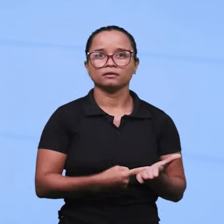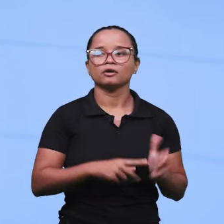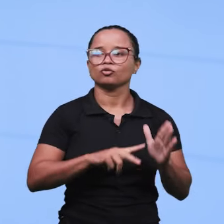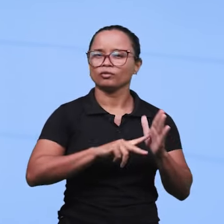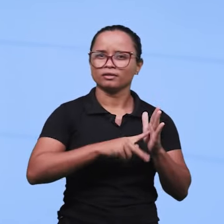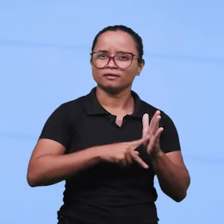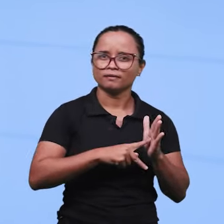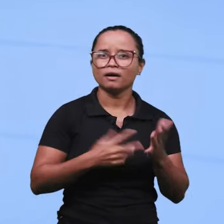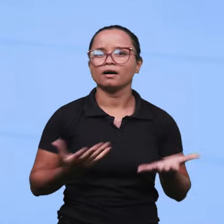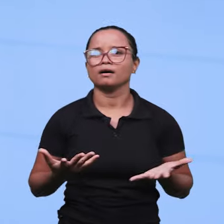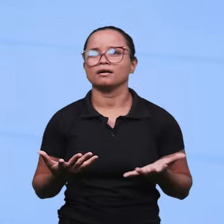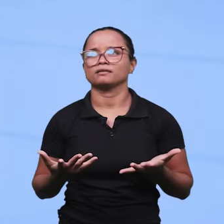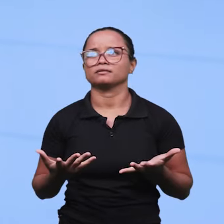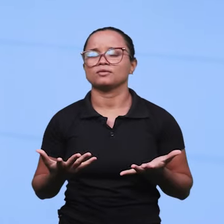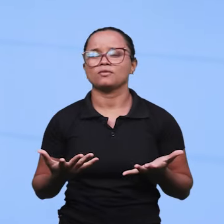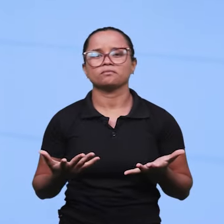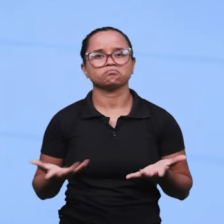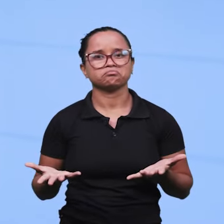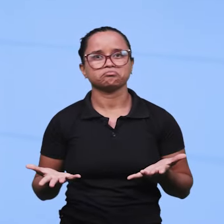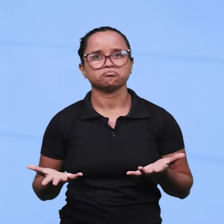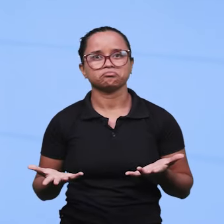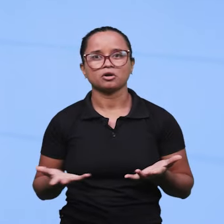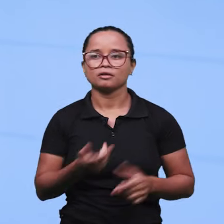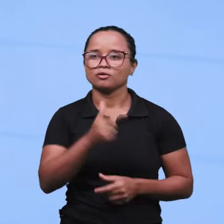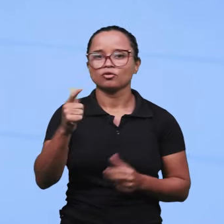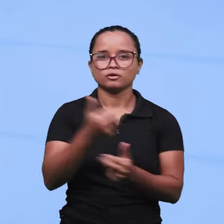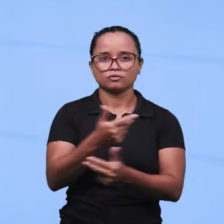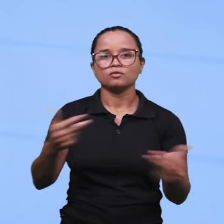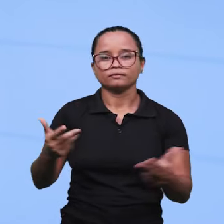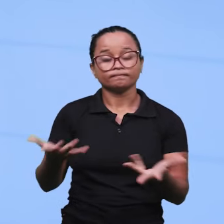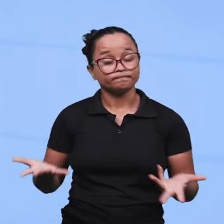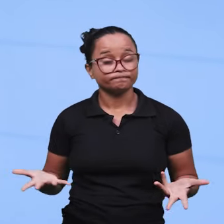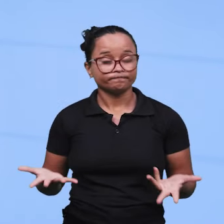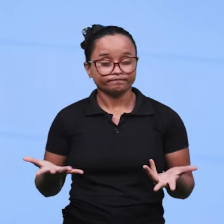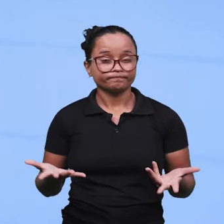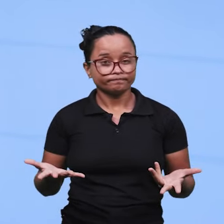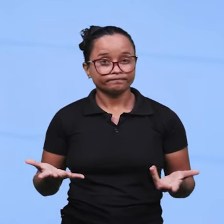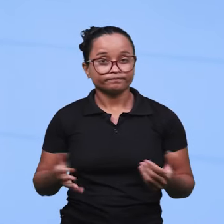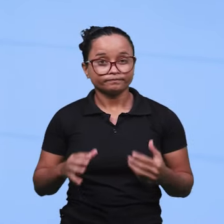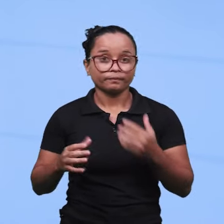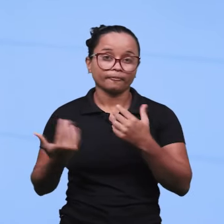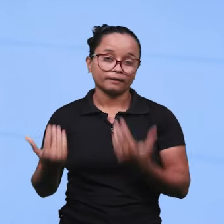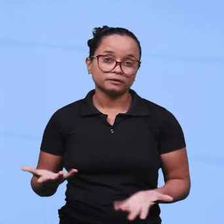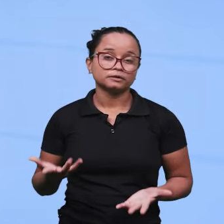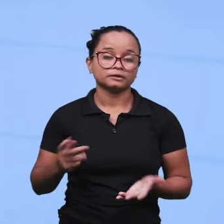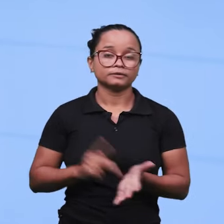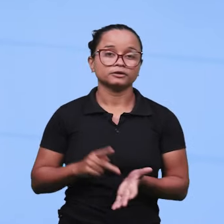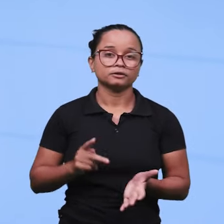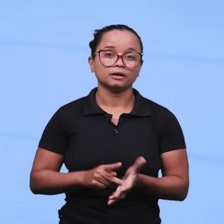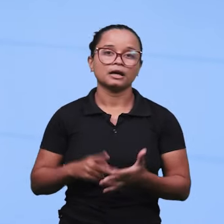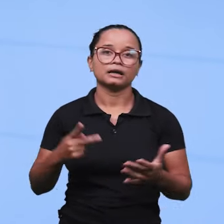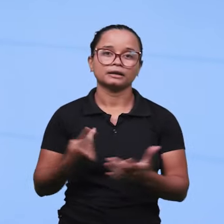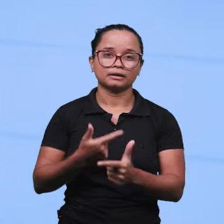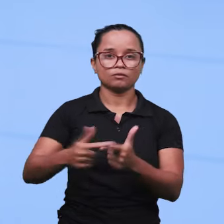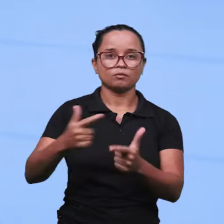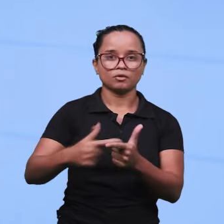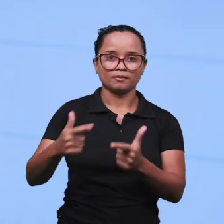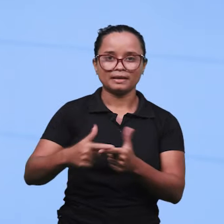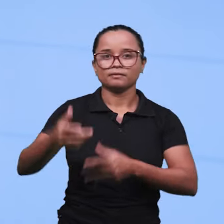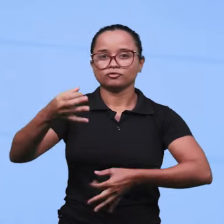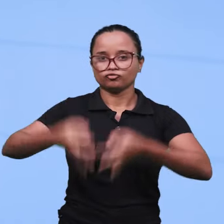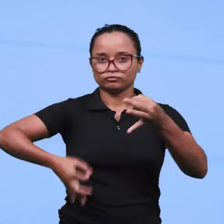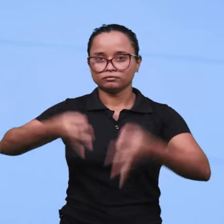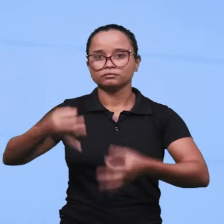realizado com o sindicato e essas outras questões. Isso realmente gera um grande problema no